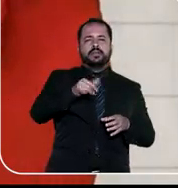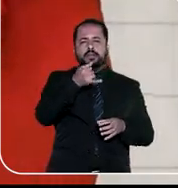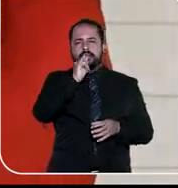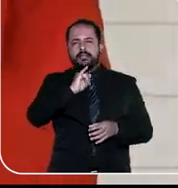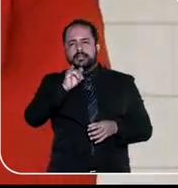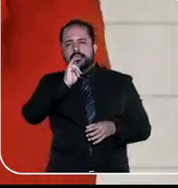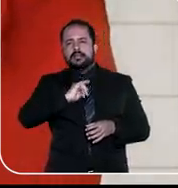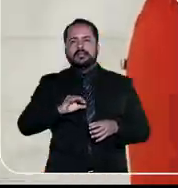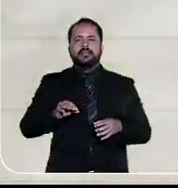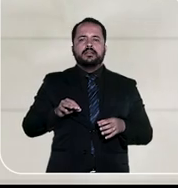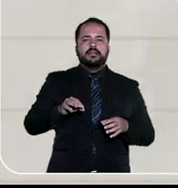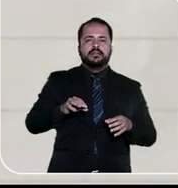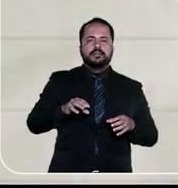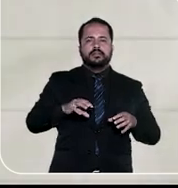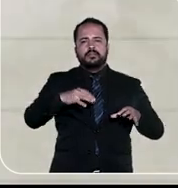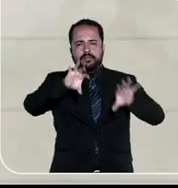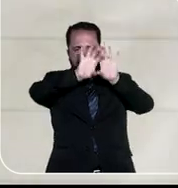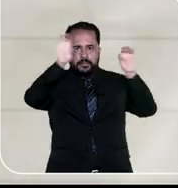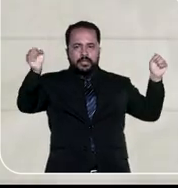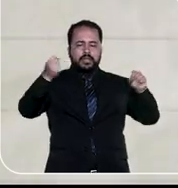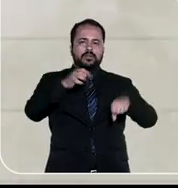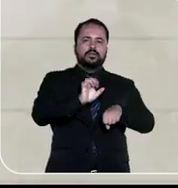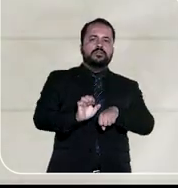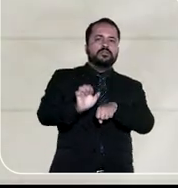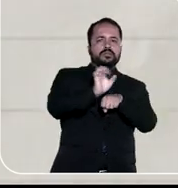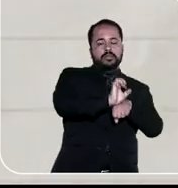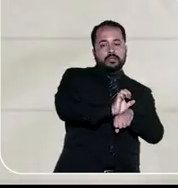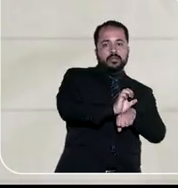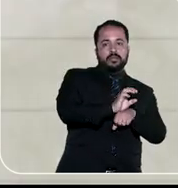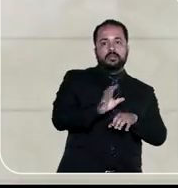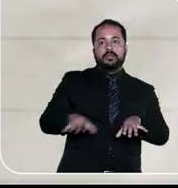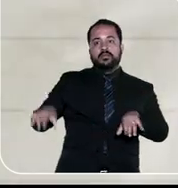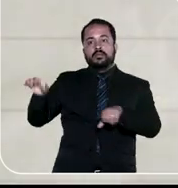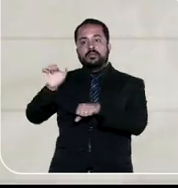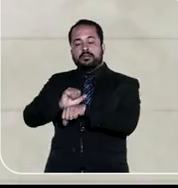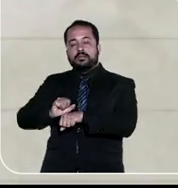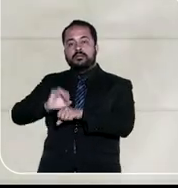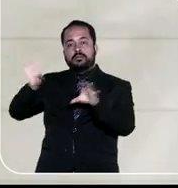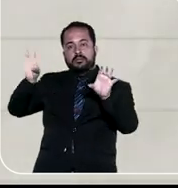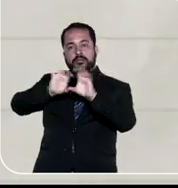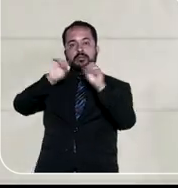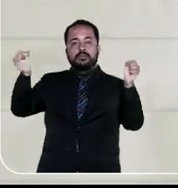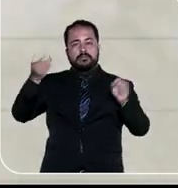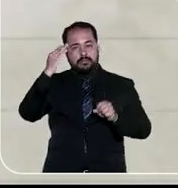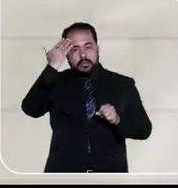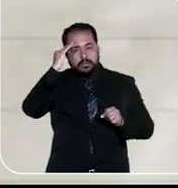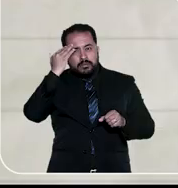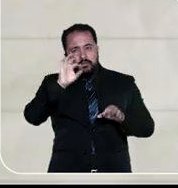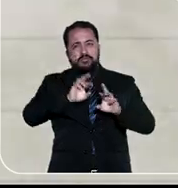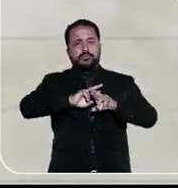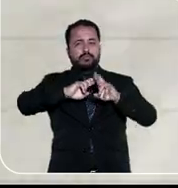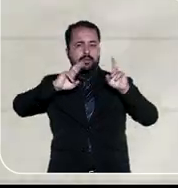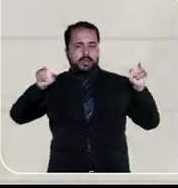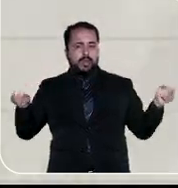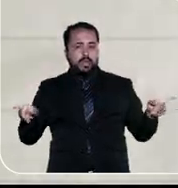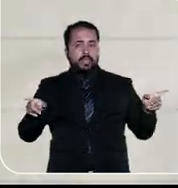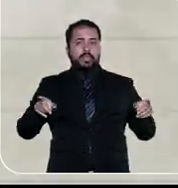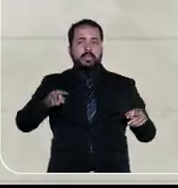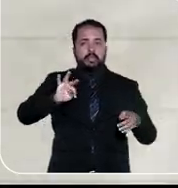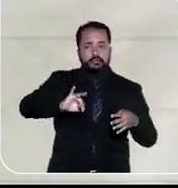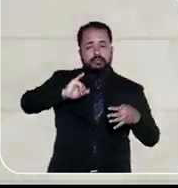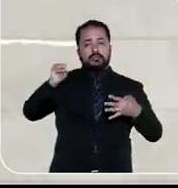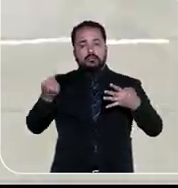país. E se, por exemplo, um tribunal de um Estado decide de uma forma e um tribunal de outro Estado tem um entendimento